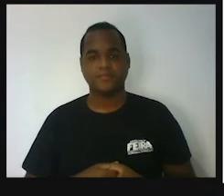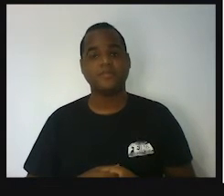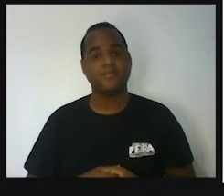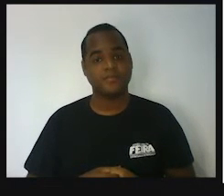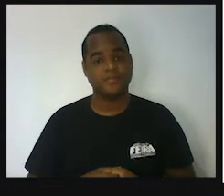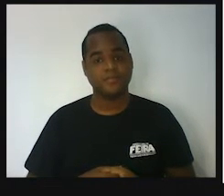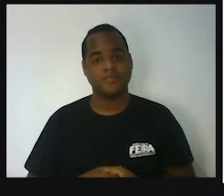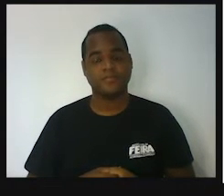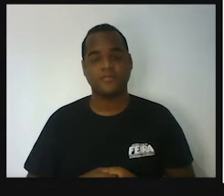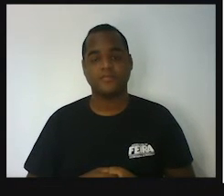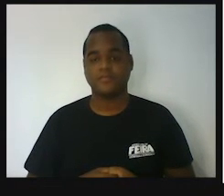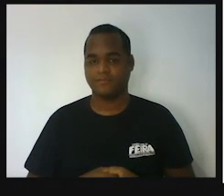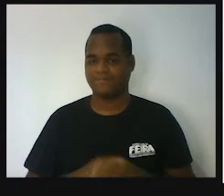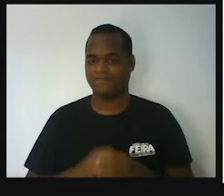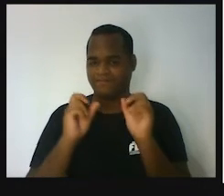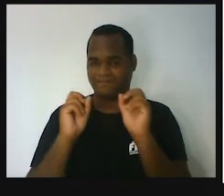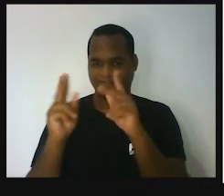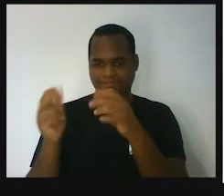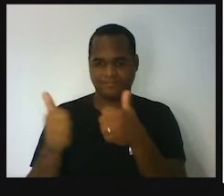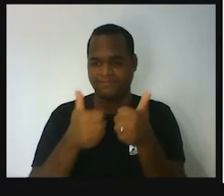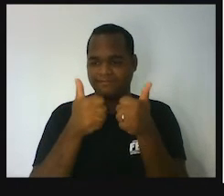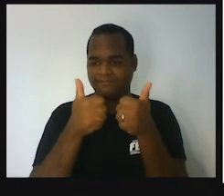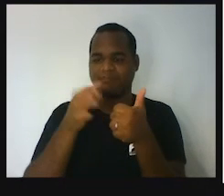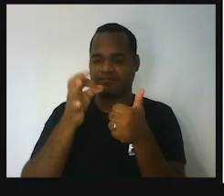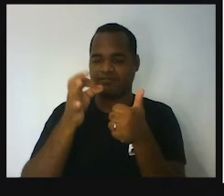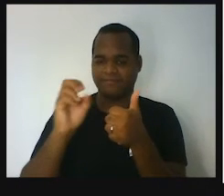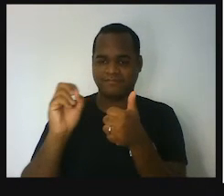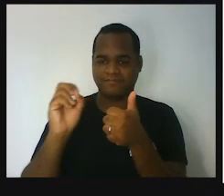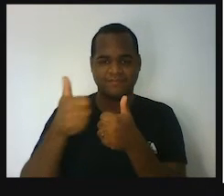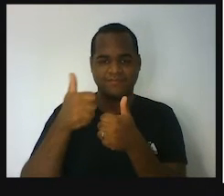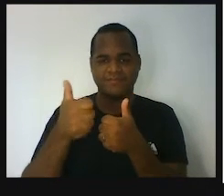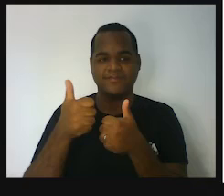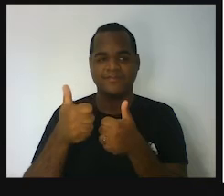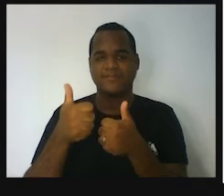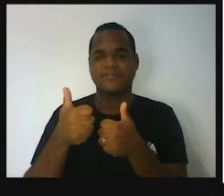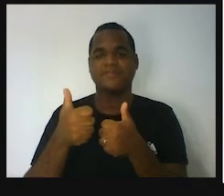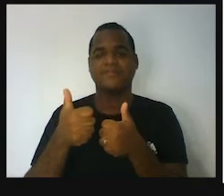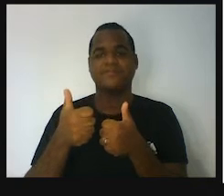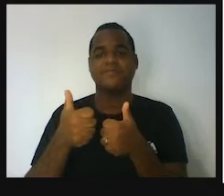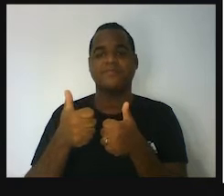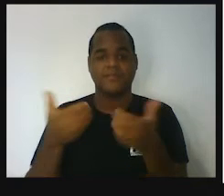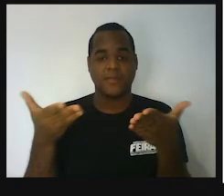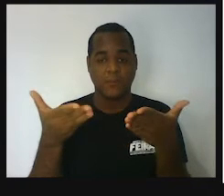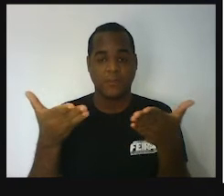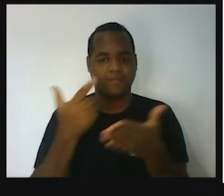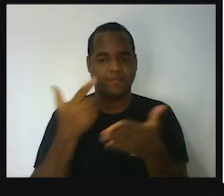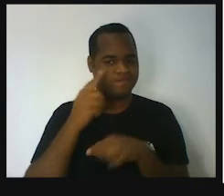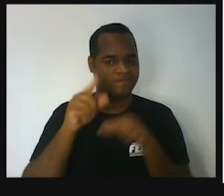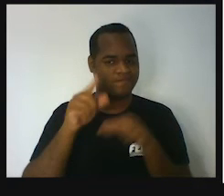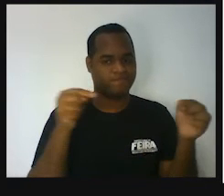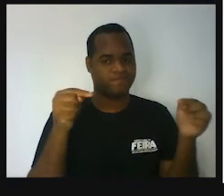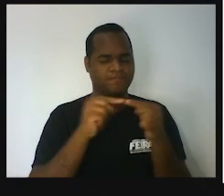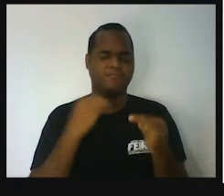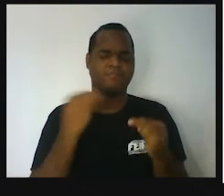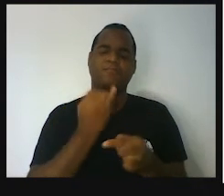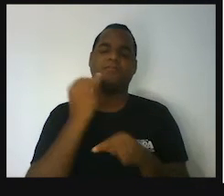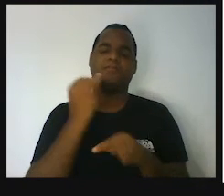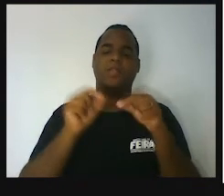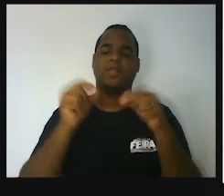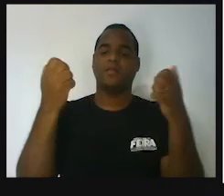Prontinho, prontinho, e prontinho, e prontinho. Deixa eu só te dar o detalhe aqui agora. O que é que muda